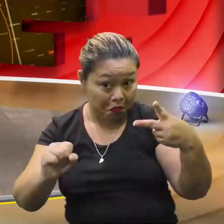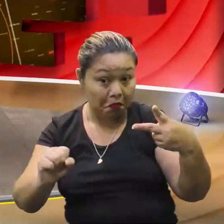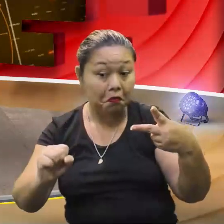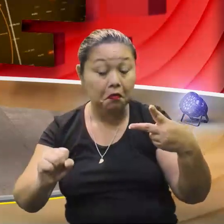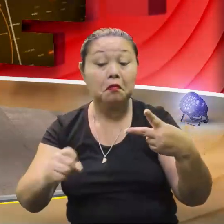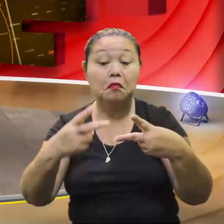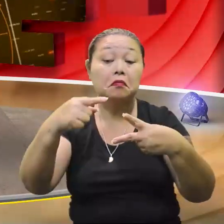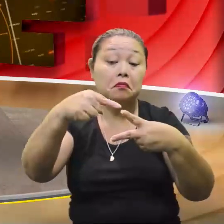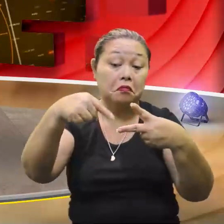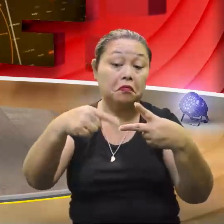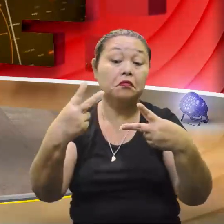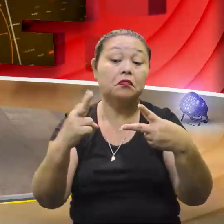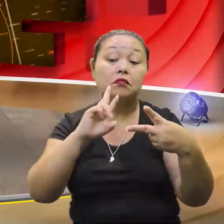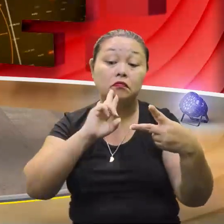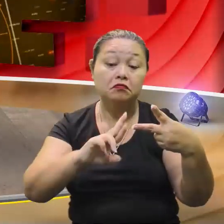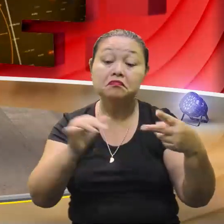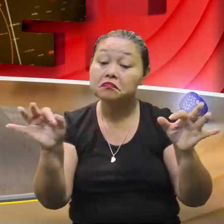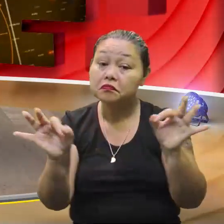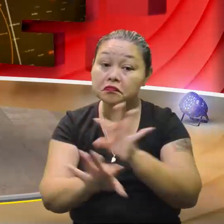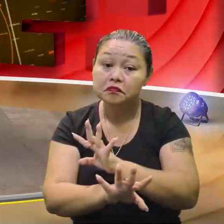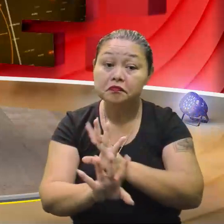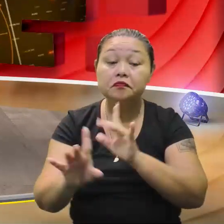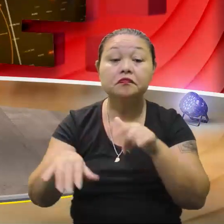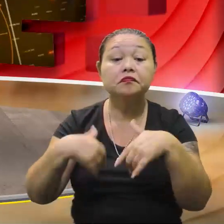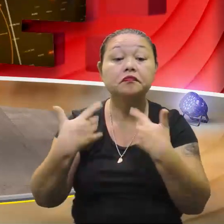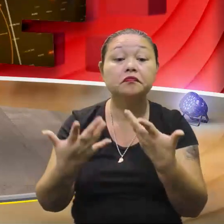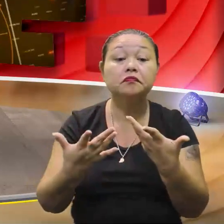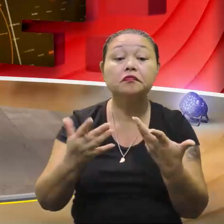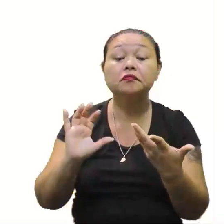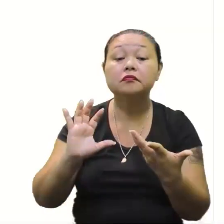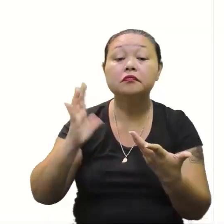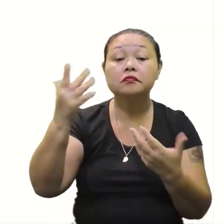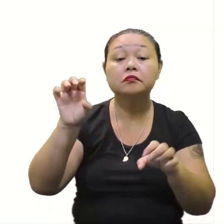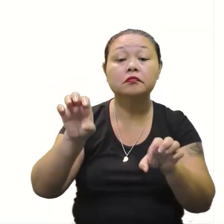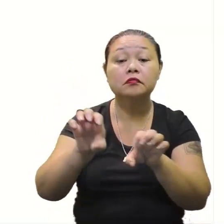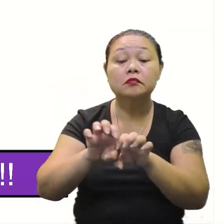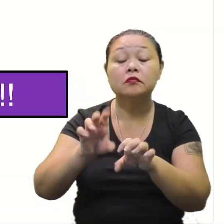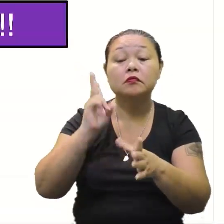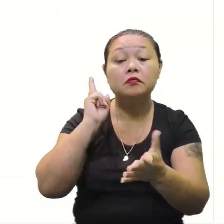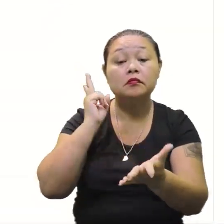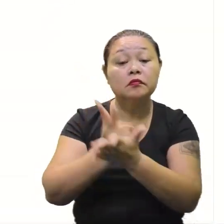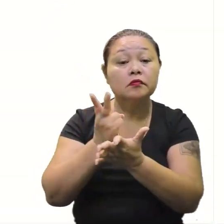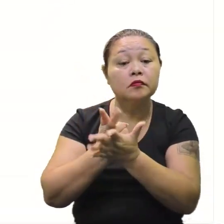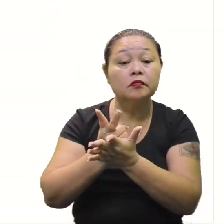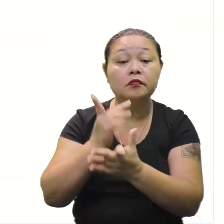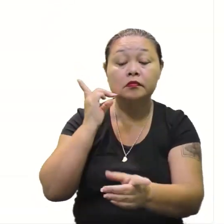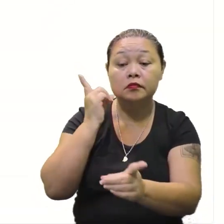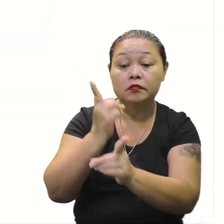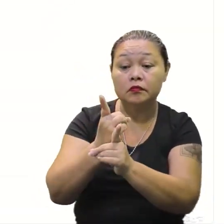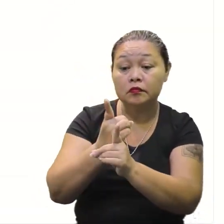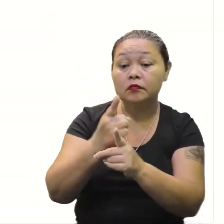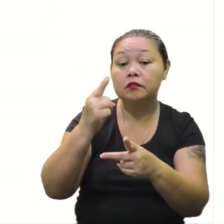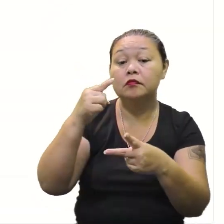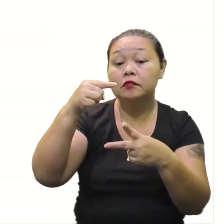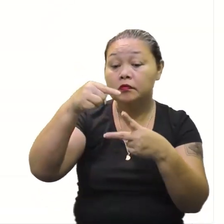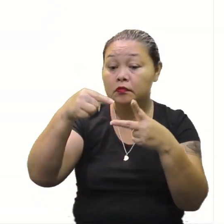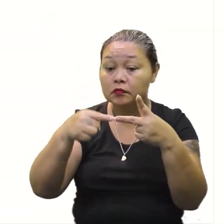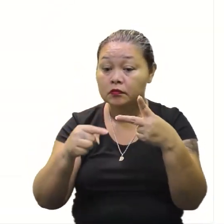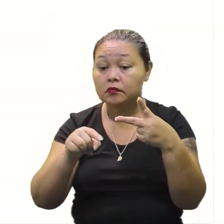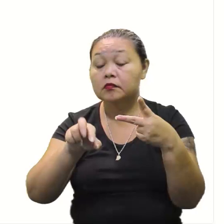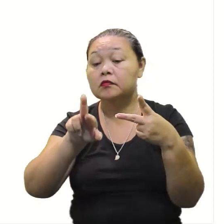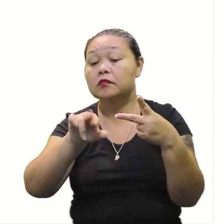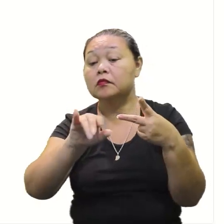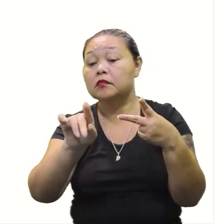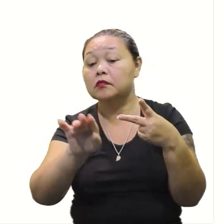Pode até ter duas. Beleza, pronto. Pronto. Vamos lá, então. Então, resolver uma equação é o mesmo que encontrar as suas raízes,